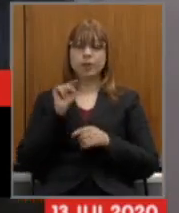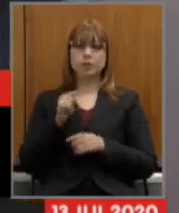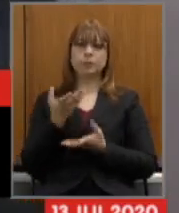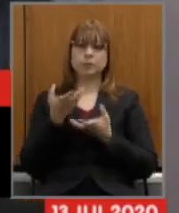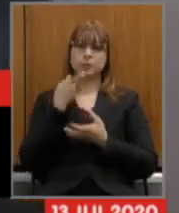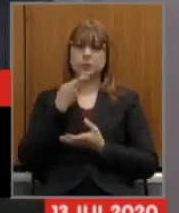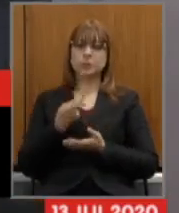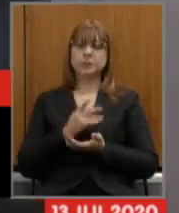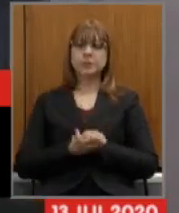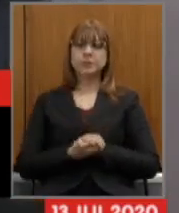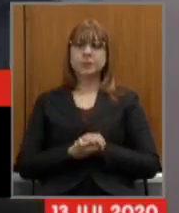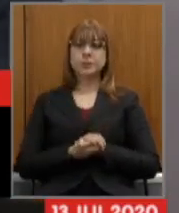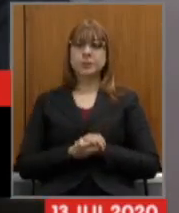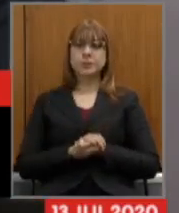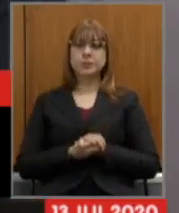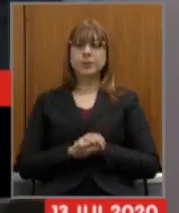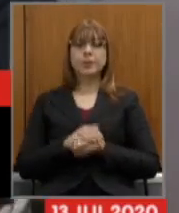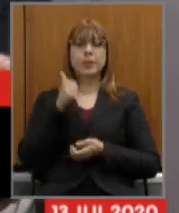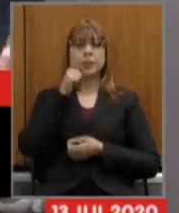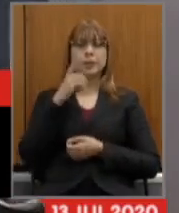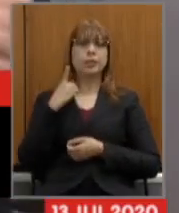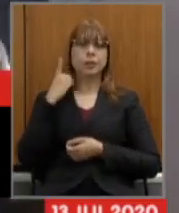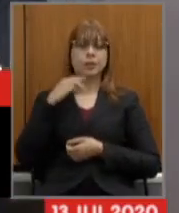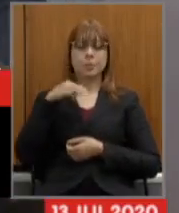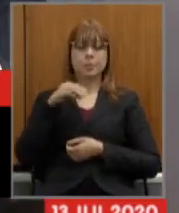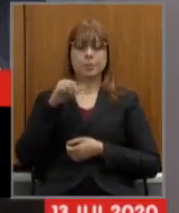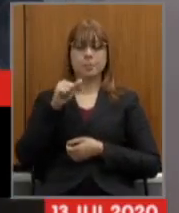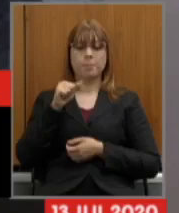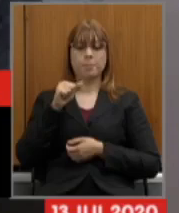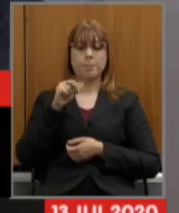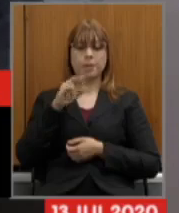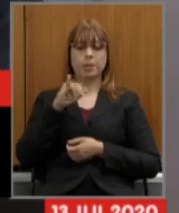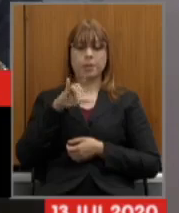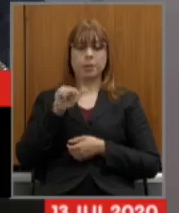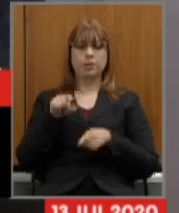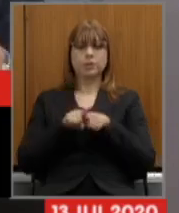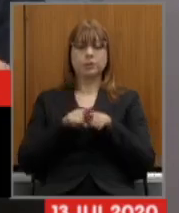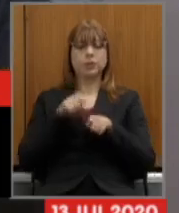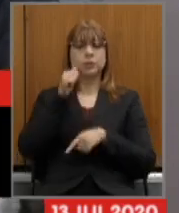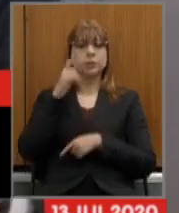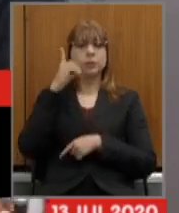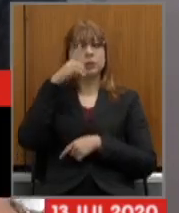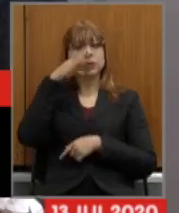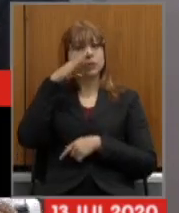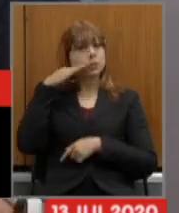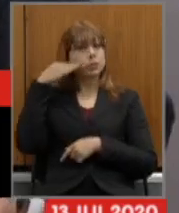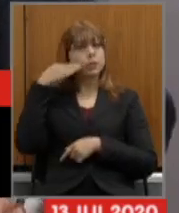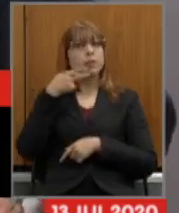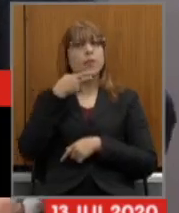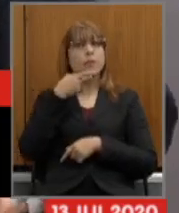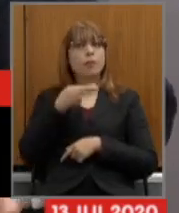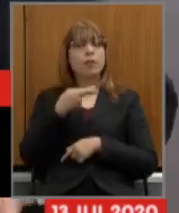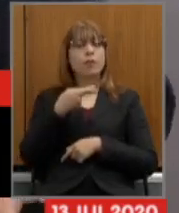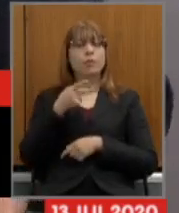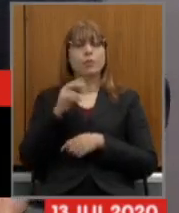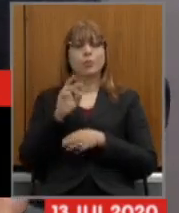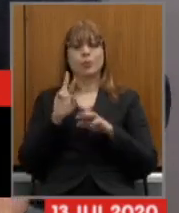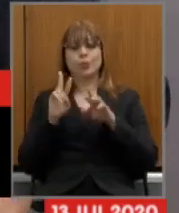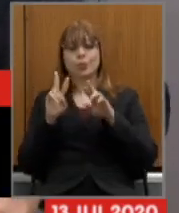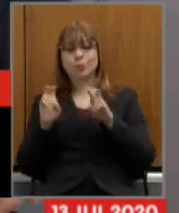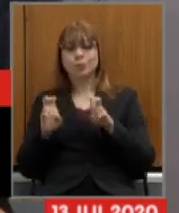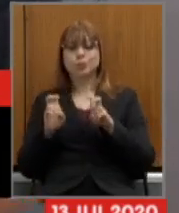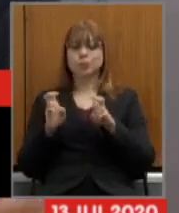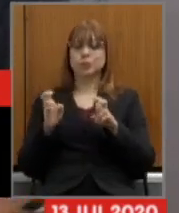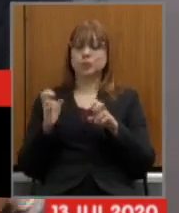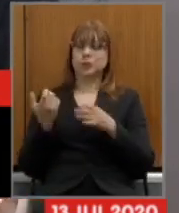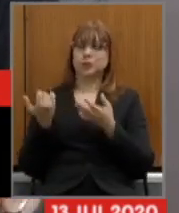dizer deputado Marília Campos e deputado Beatriz Serqueira falaram um pouco também da necessidade de conversa com